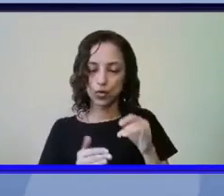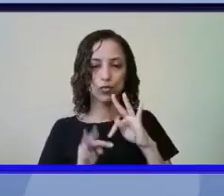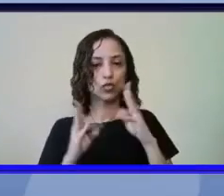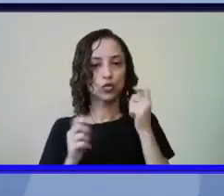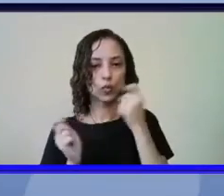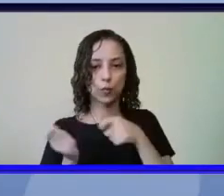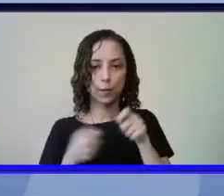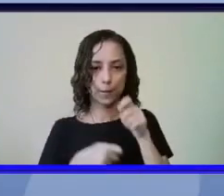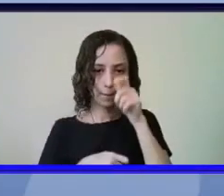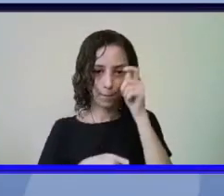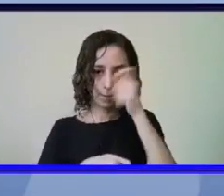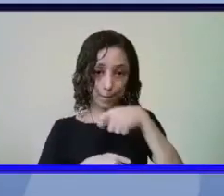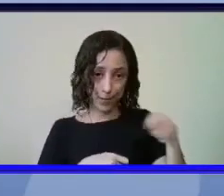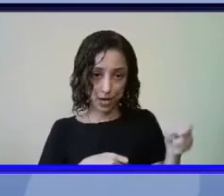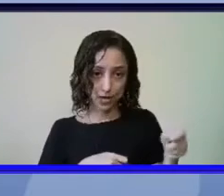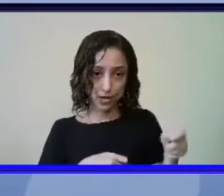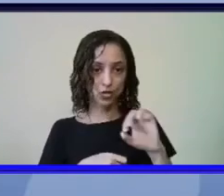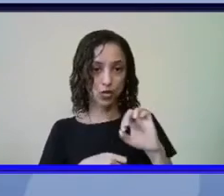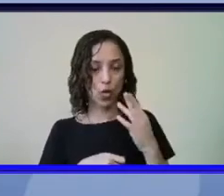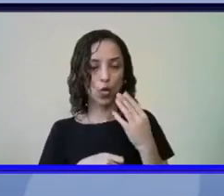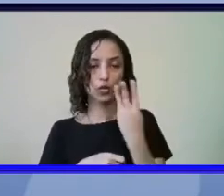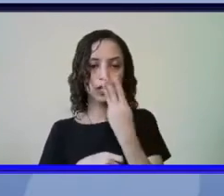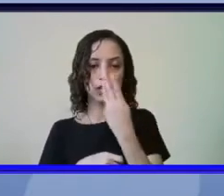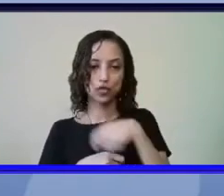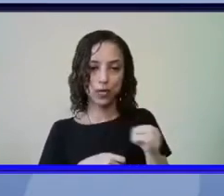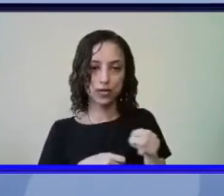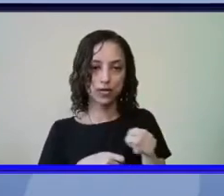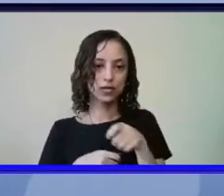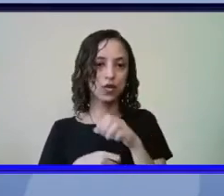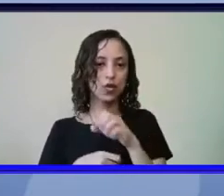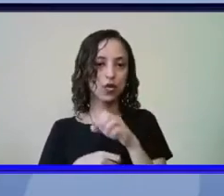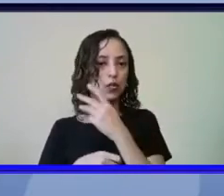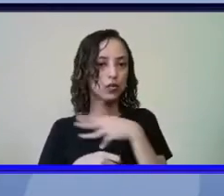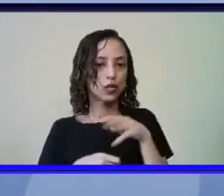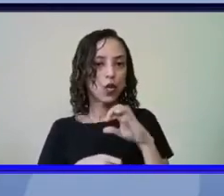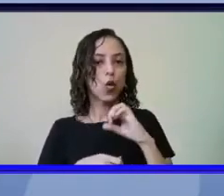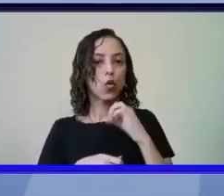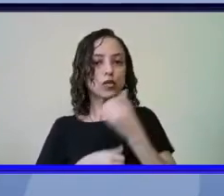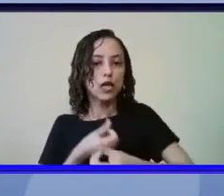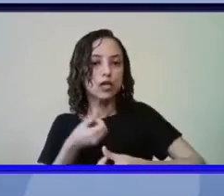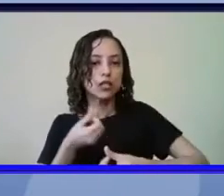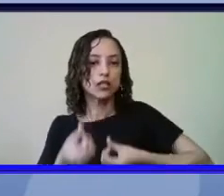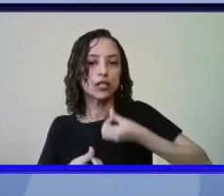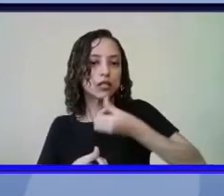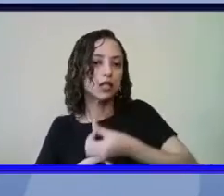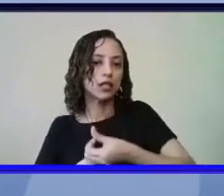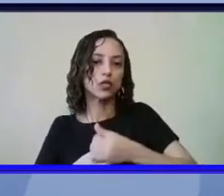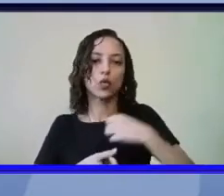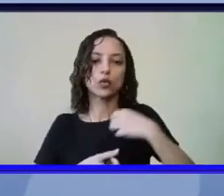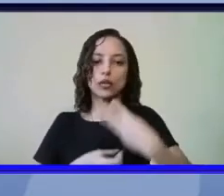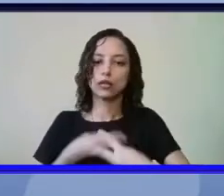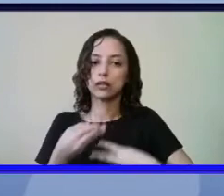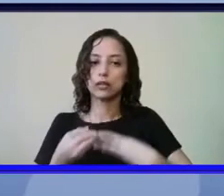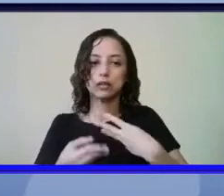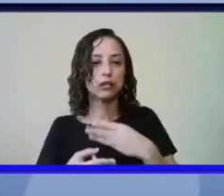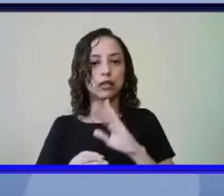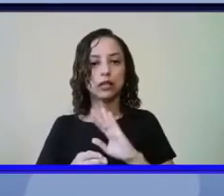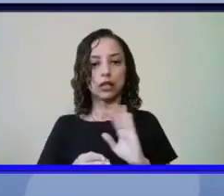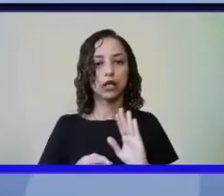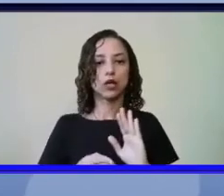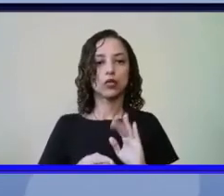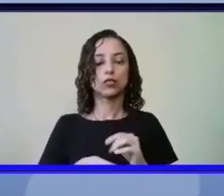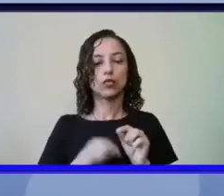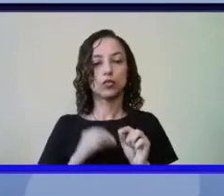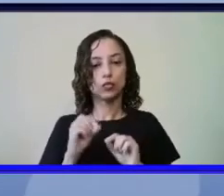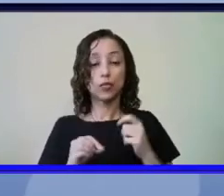ou cada trimestre ou cada semestre para atualizar as informações e